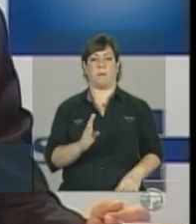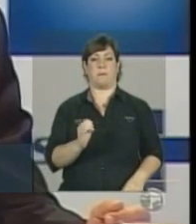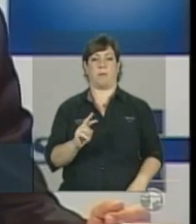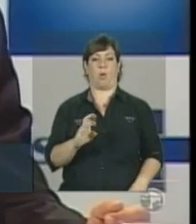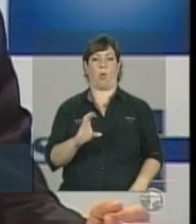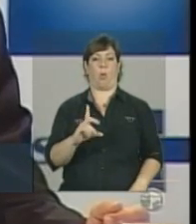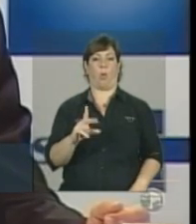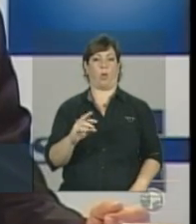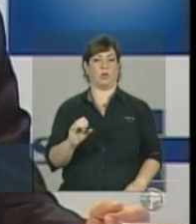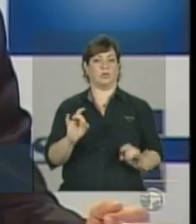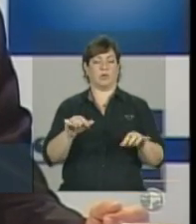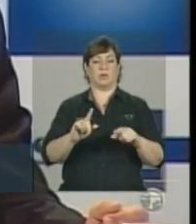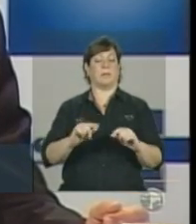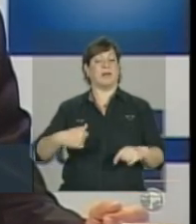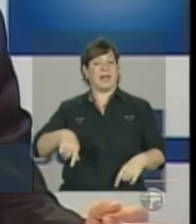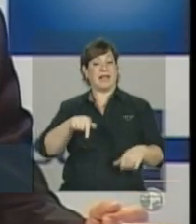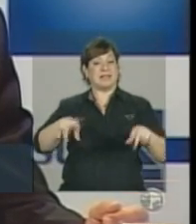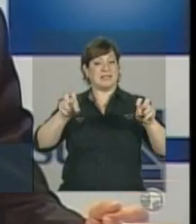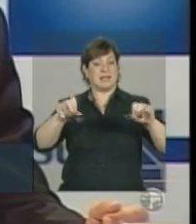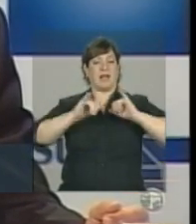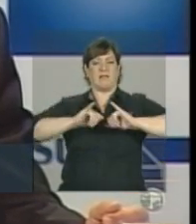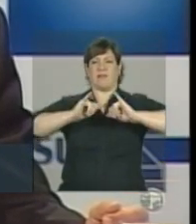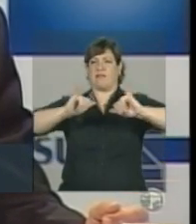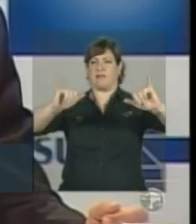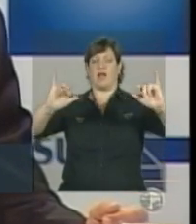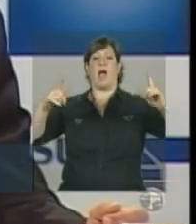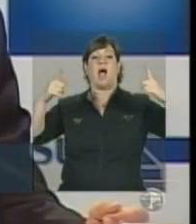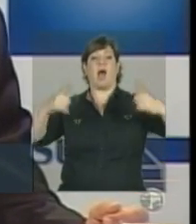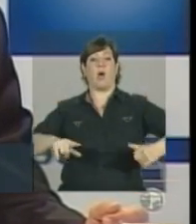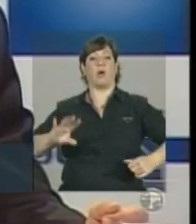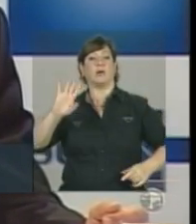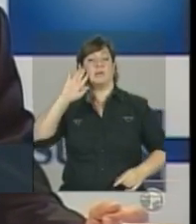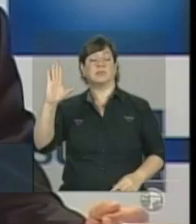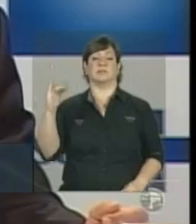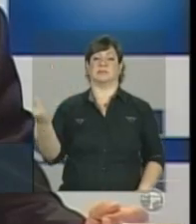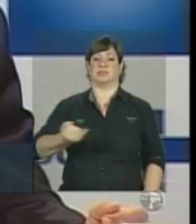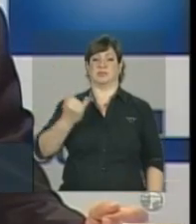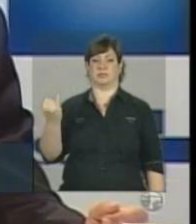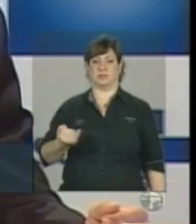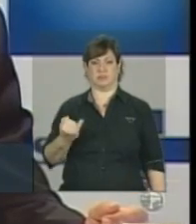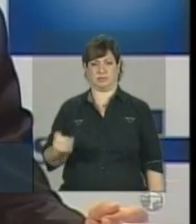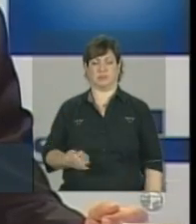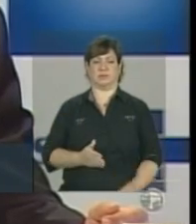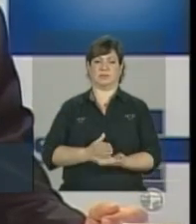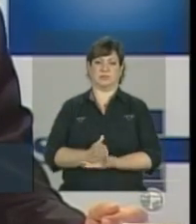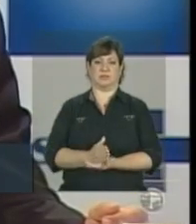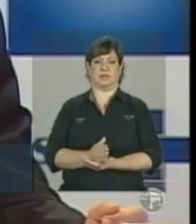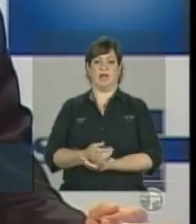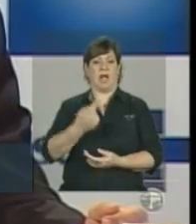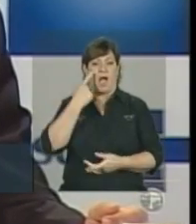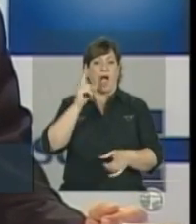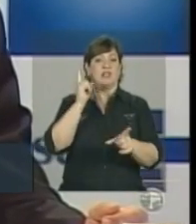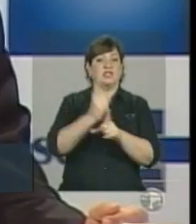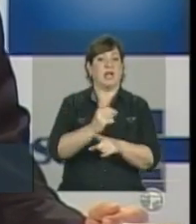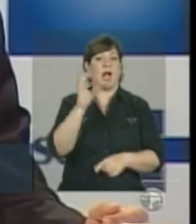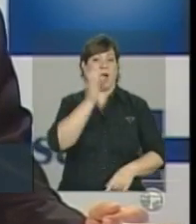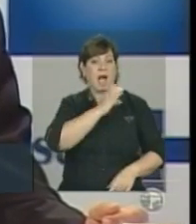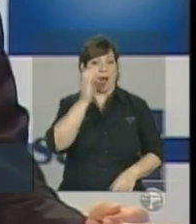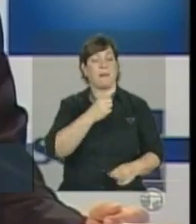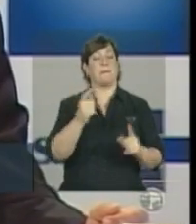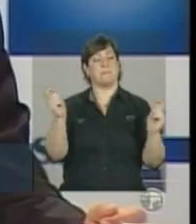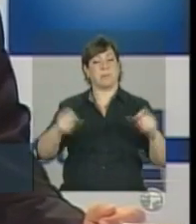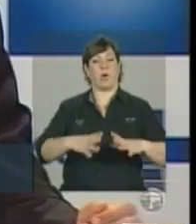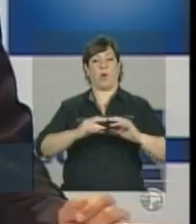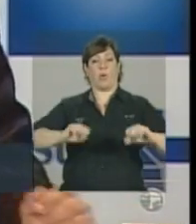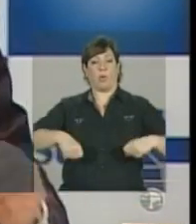temos que cada vez mais levar esse tema para onde pode ser decisivo, não só para o diagnóstico precoce, mas, sobretudo, para